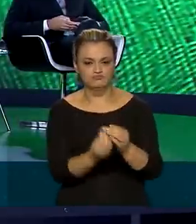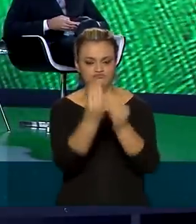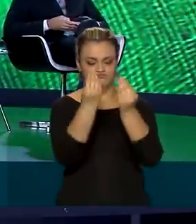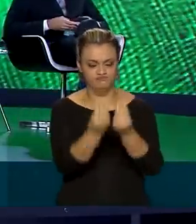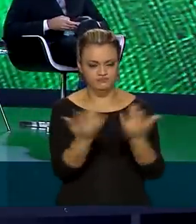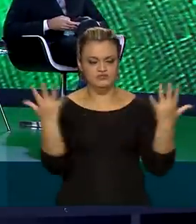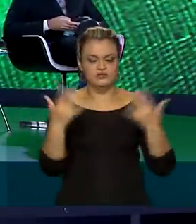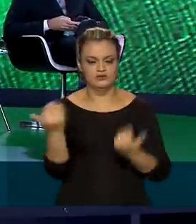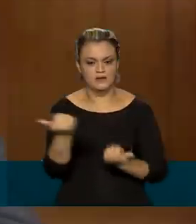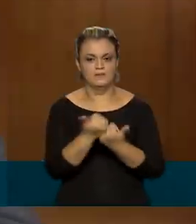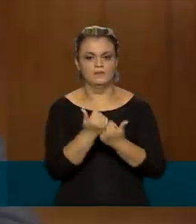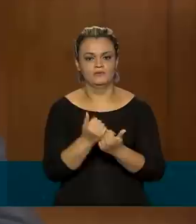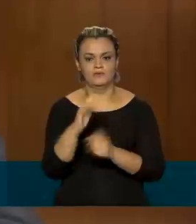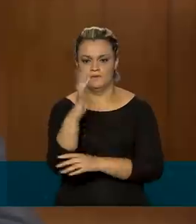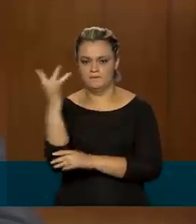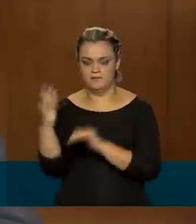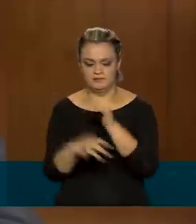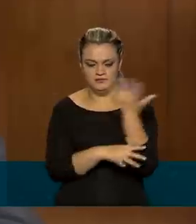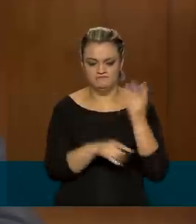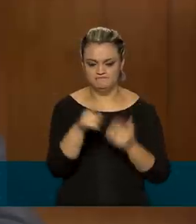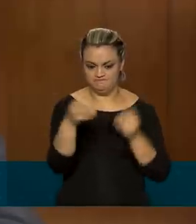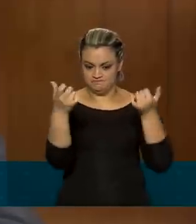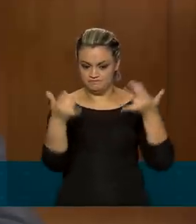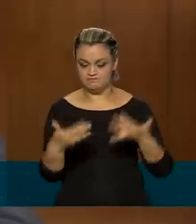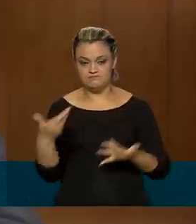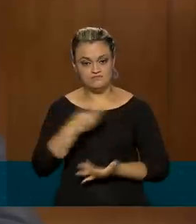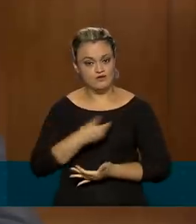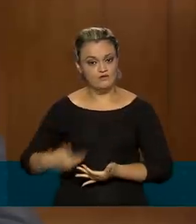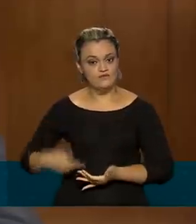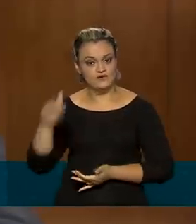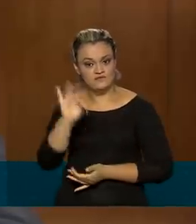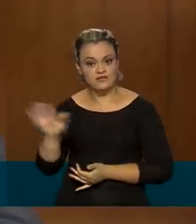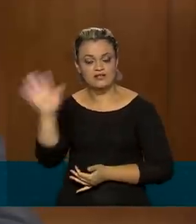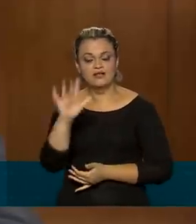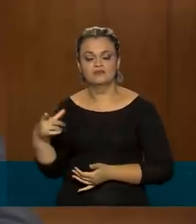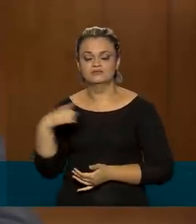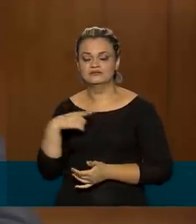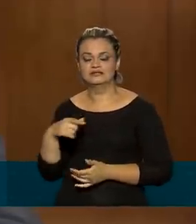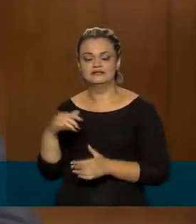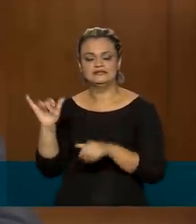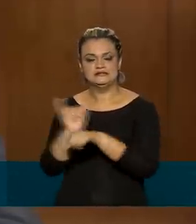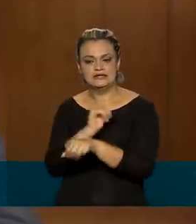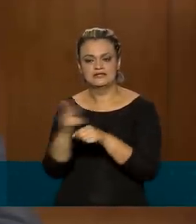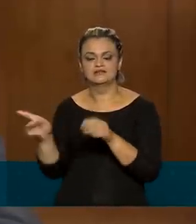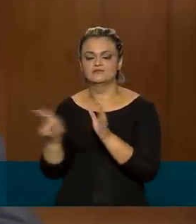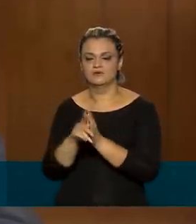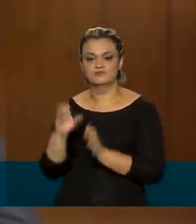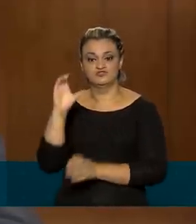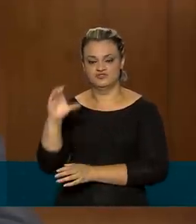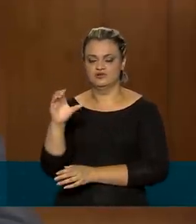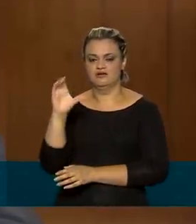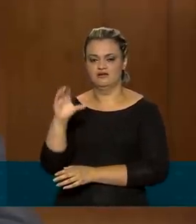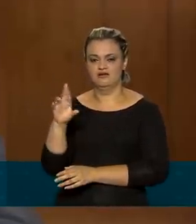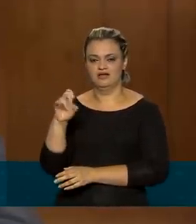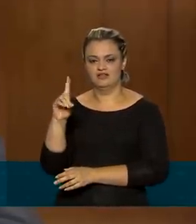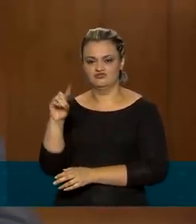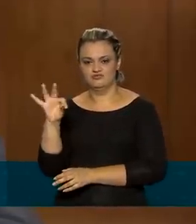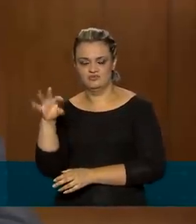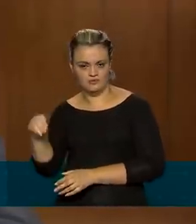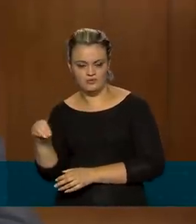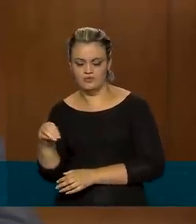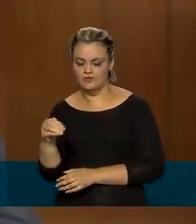defesa do meio ambiente. O governo federal conta com linhas de crédito e investimentos que, somadas,